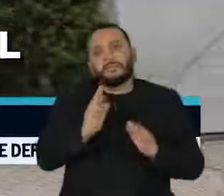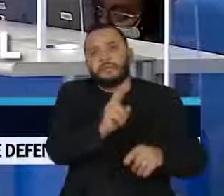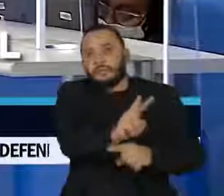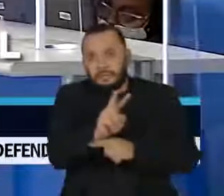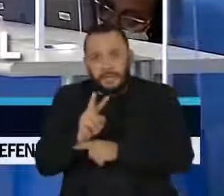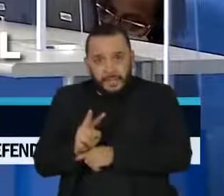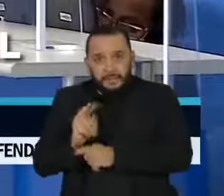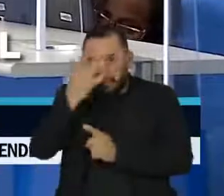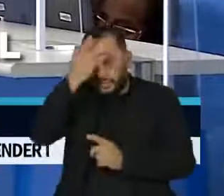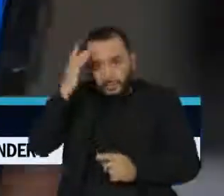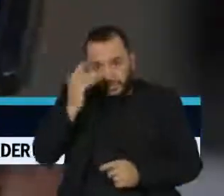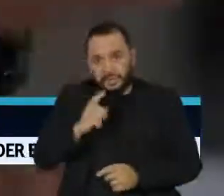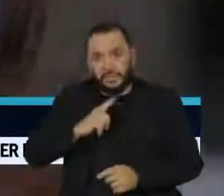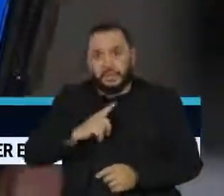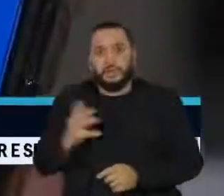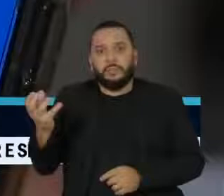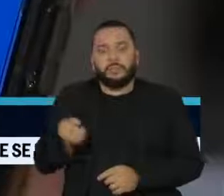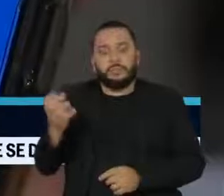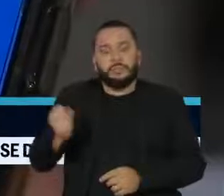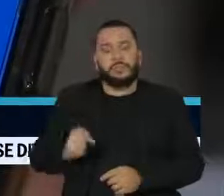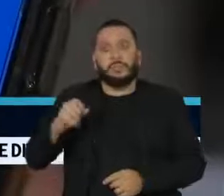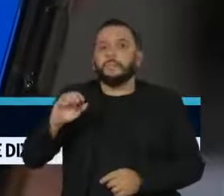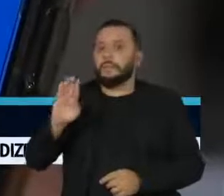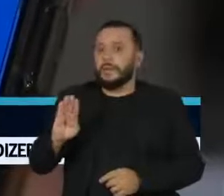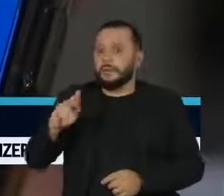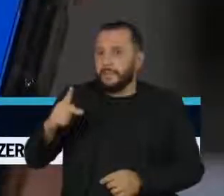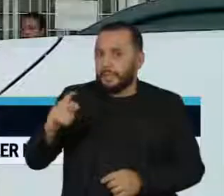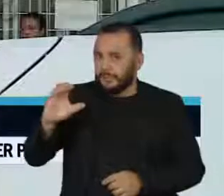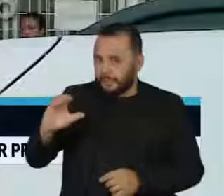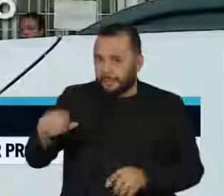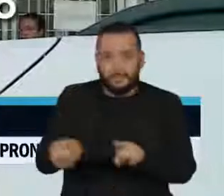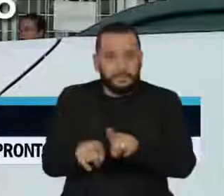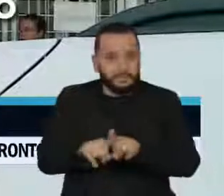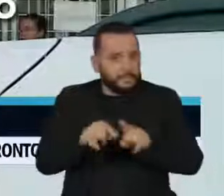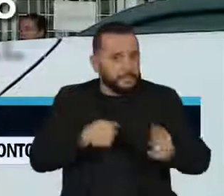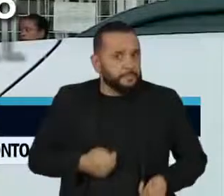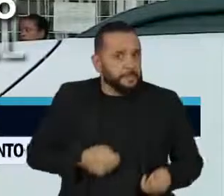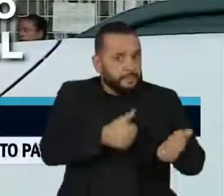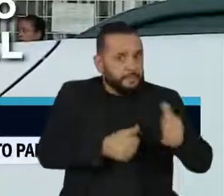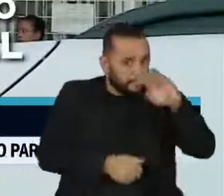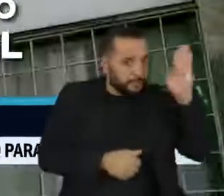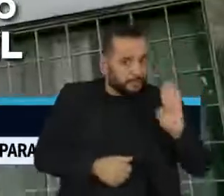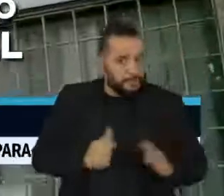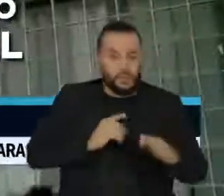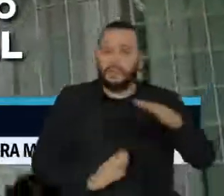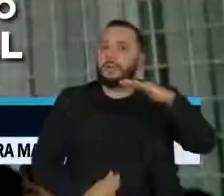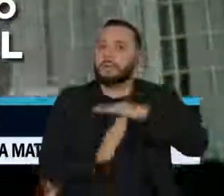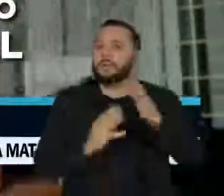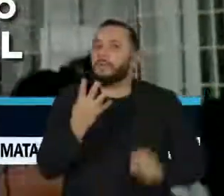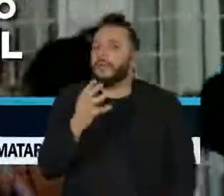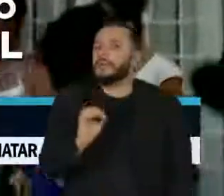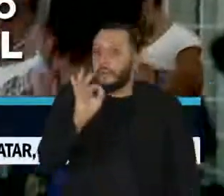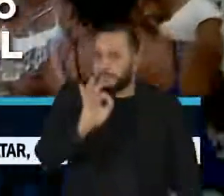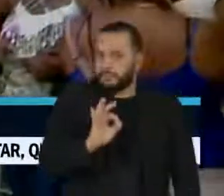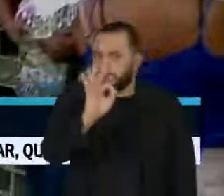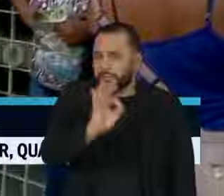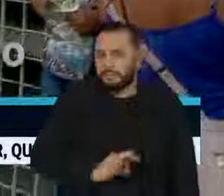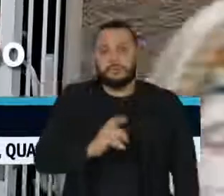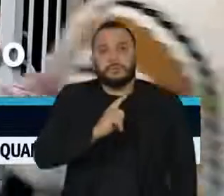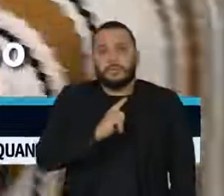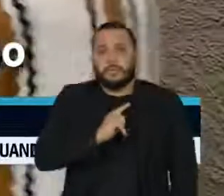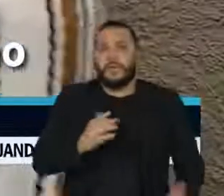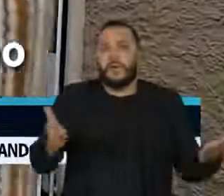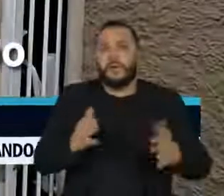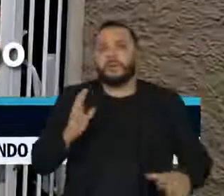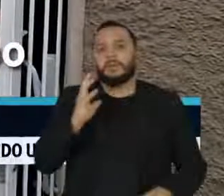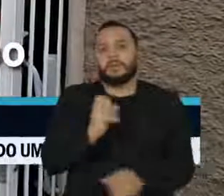prestação continuada, o BPC. Para quem está no programa Auxílio Brasil, o limite é de 40% do valor do benefício, que sobe para R